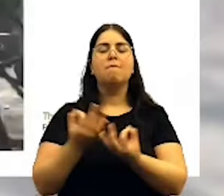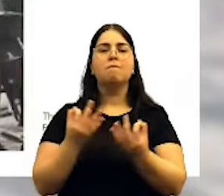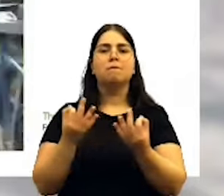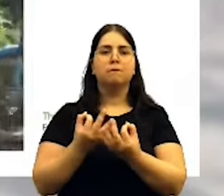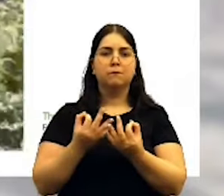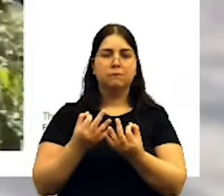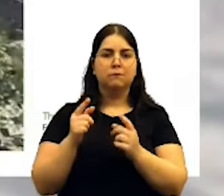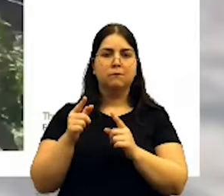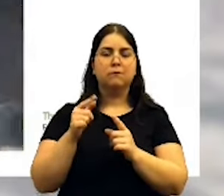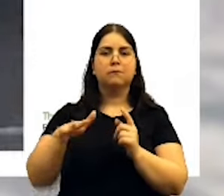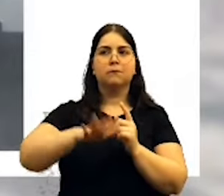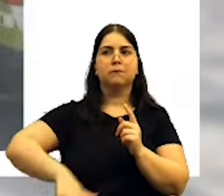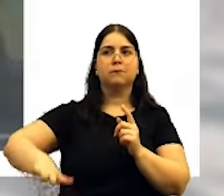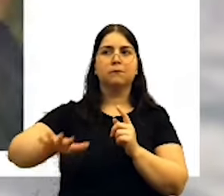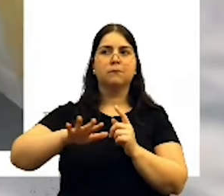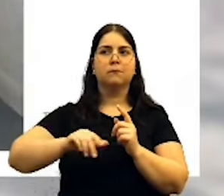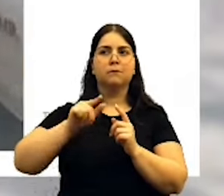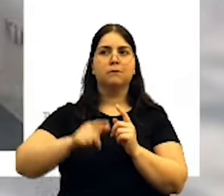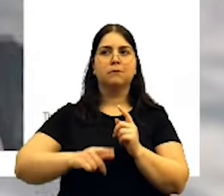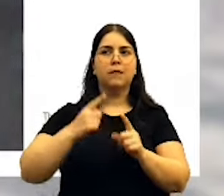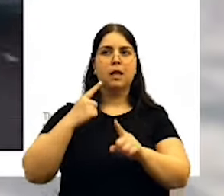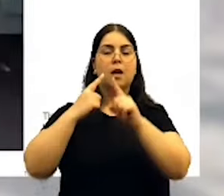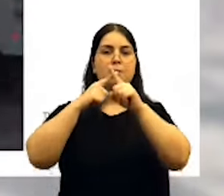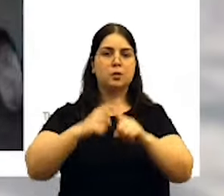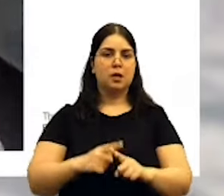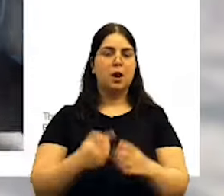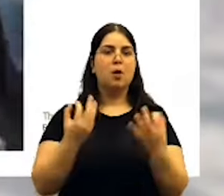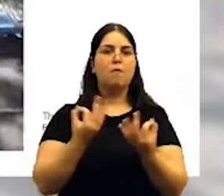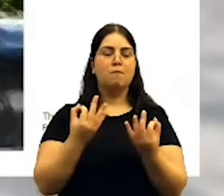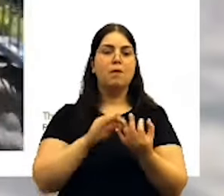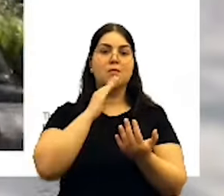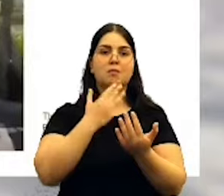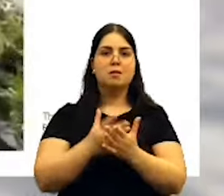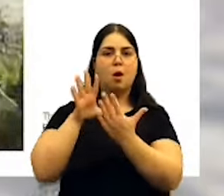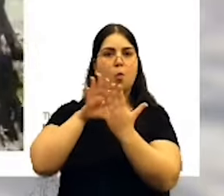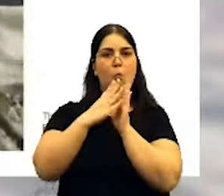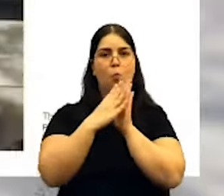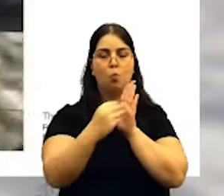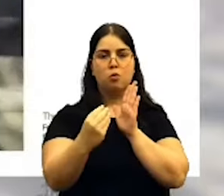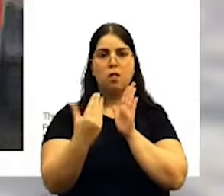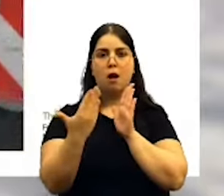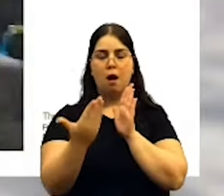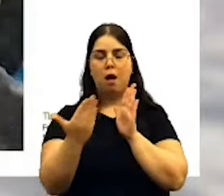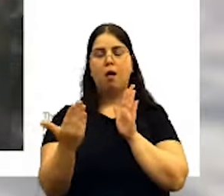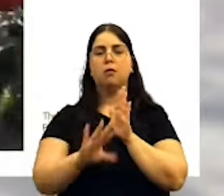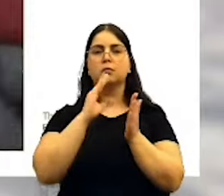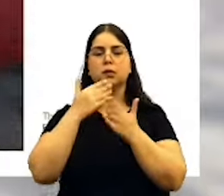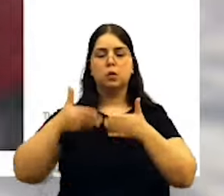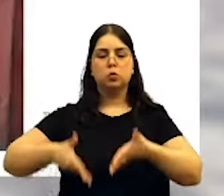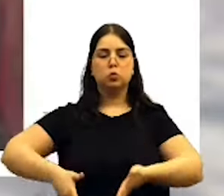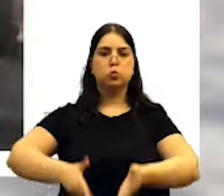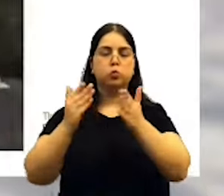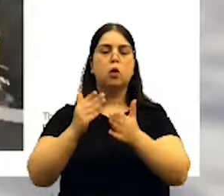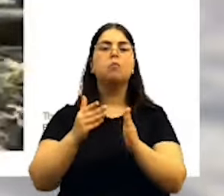este programa de veredas já permitiu reperfilar muitas vias que permitem